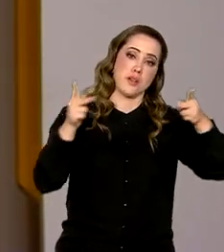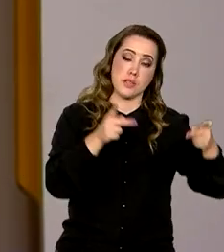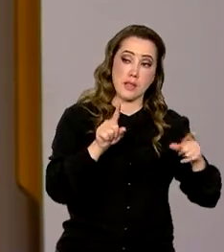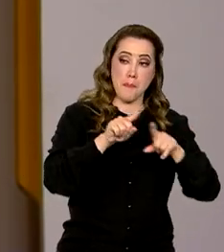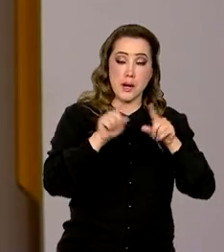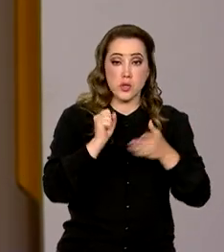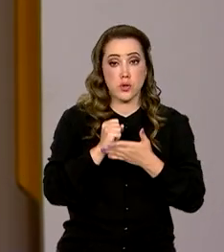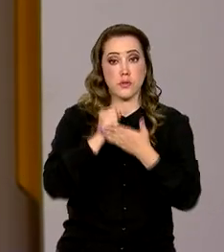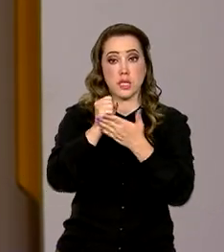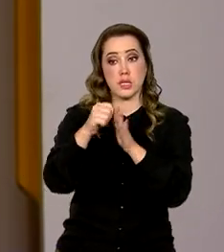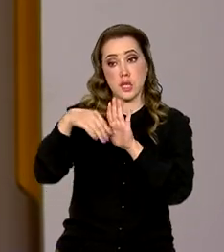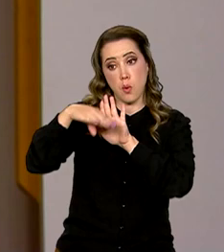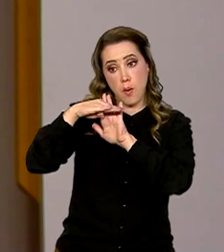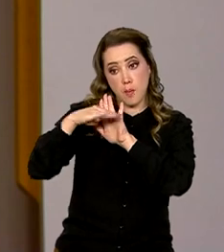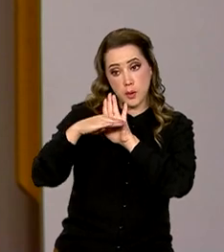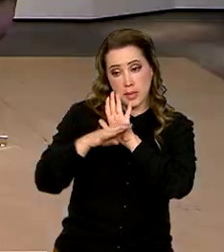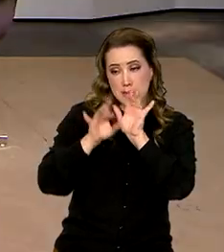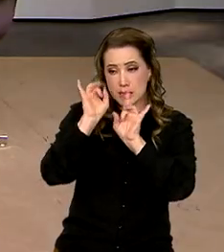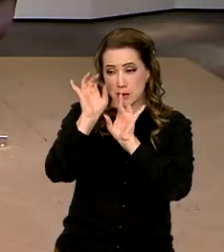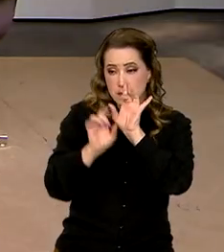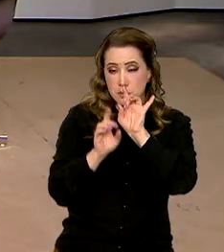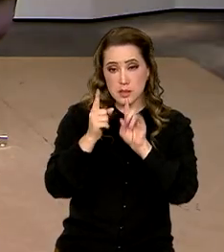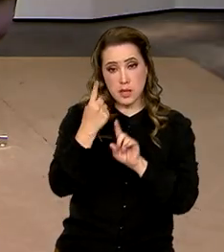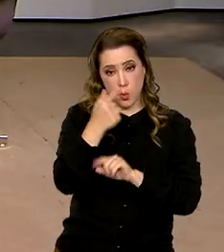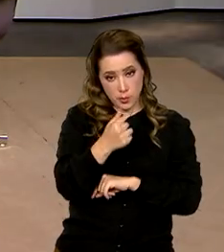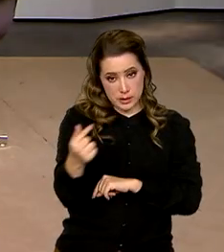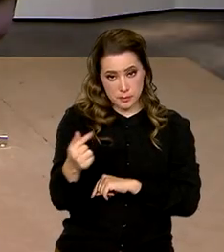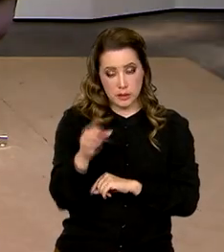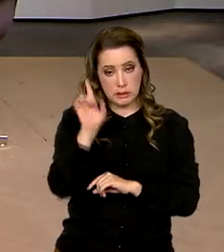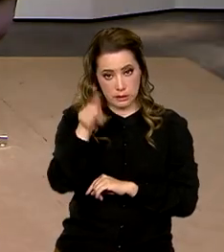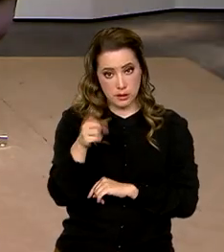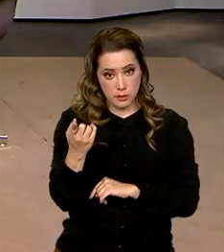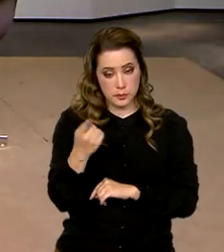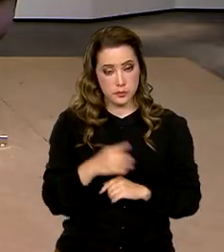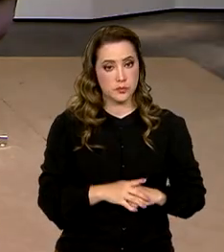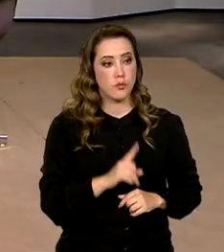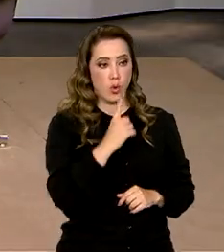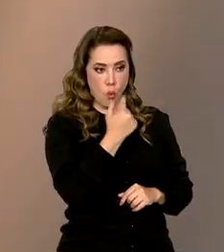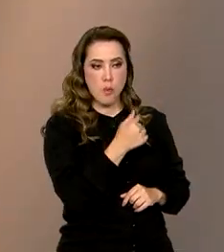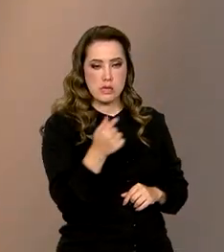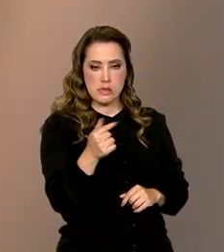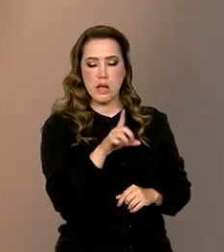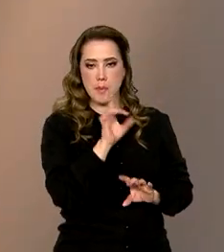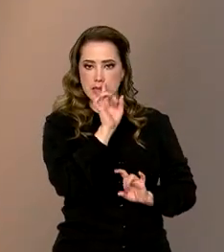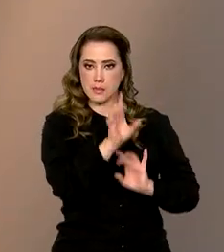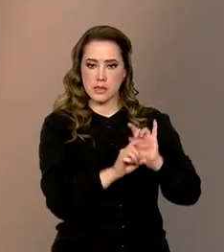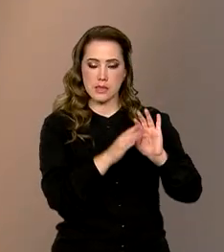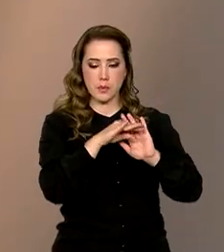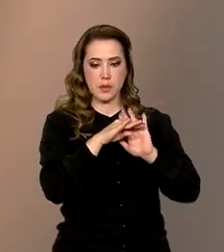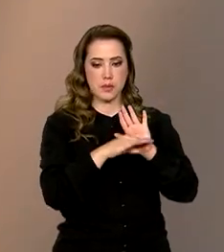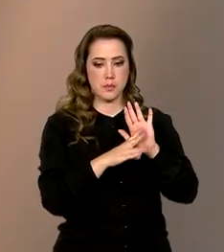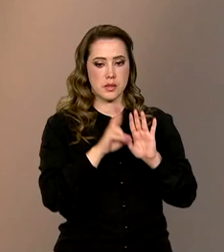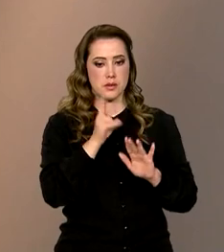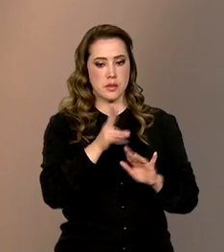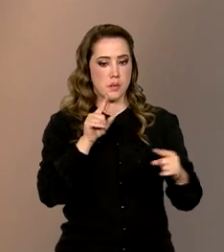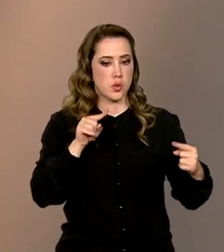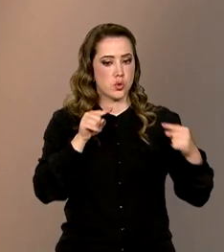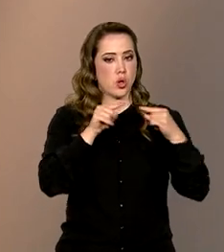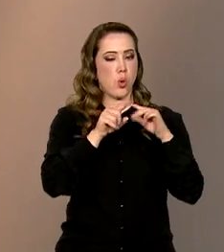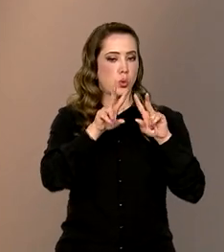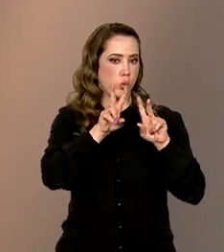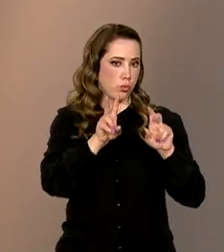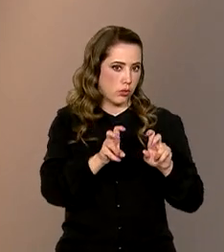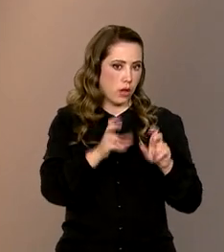mas de oferecer uma programação especial ao longo de uma semana, é isso? Uma semana com uma programação especial, sempre afinada com uma